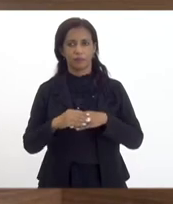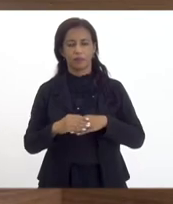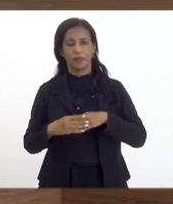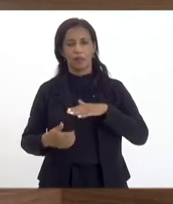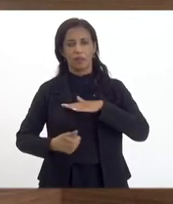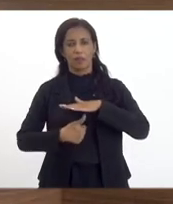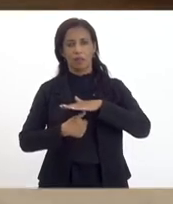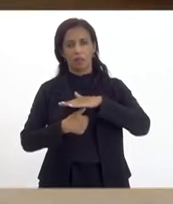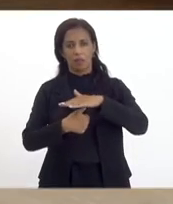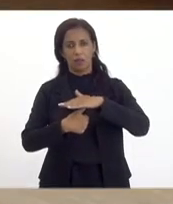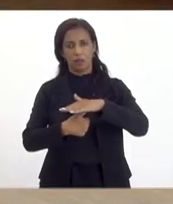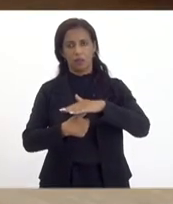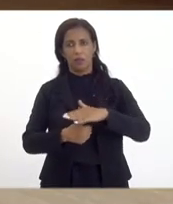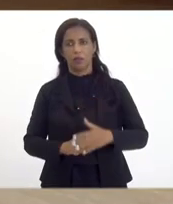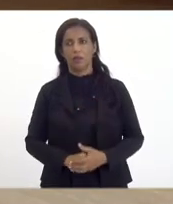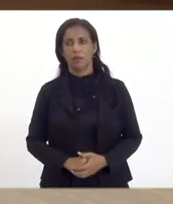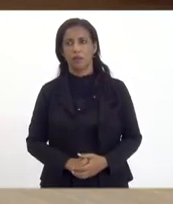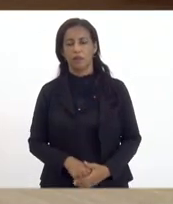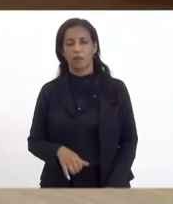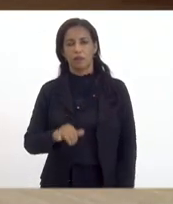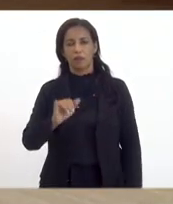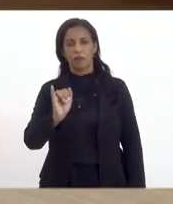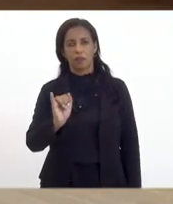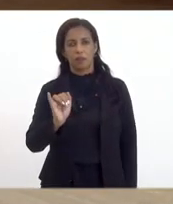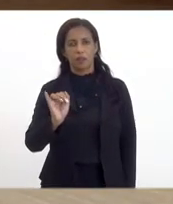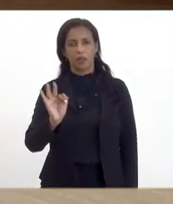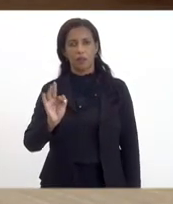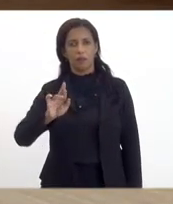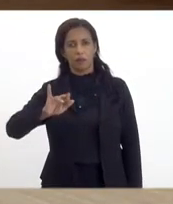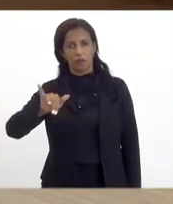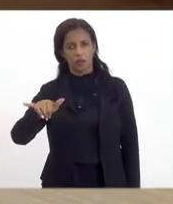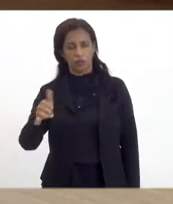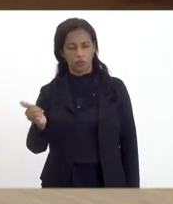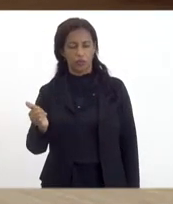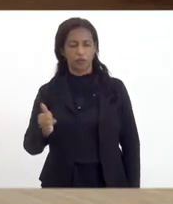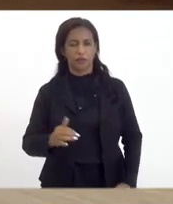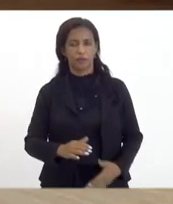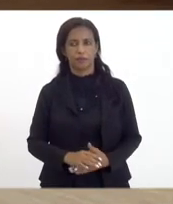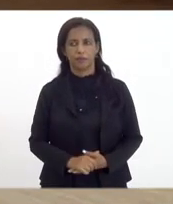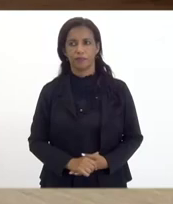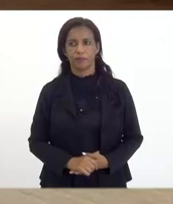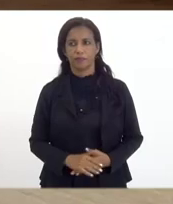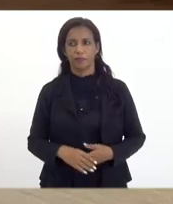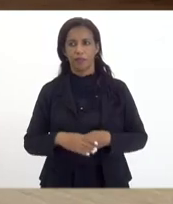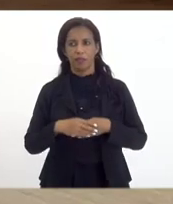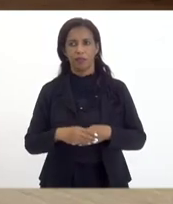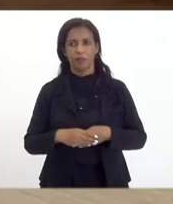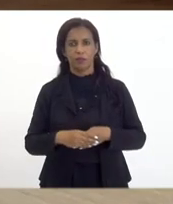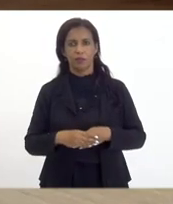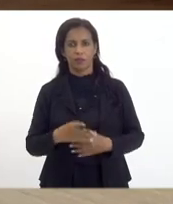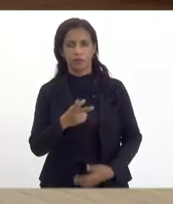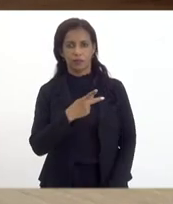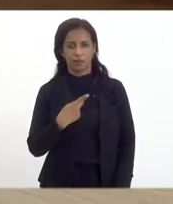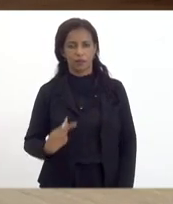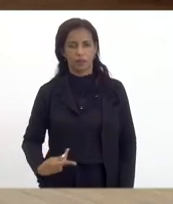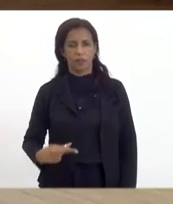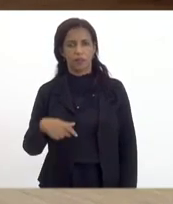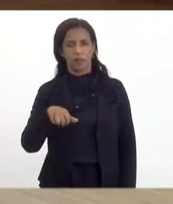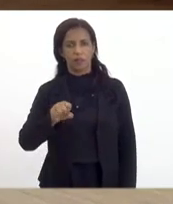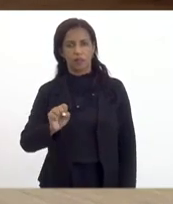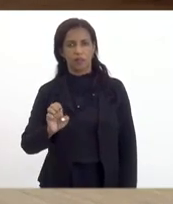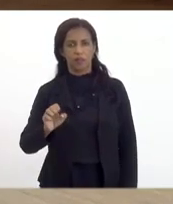do IFRJ, senhor Rafael Amada. Cumprimento o presidente da CIAP,